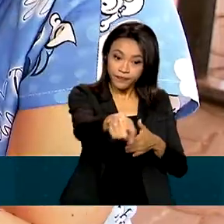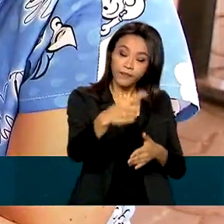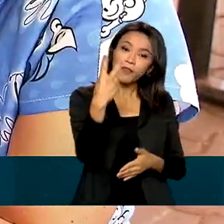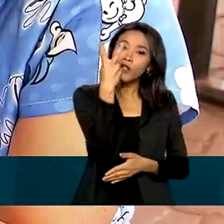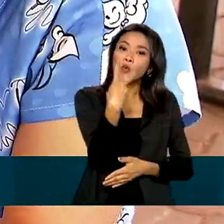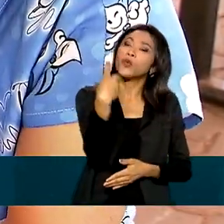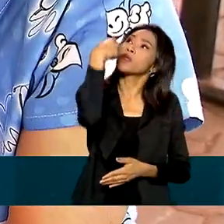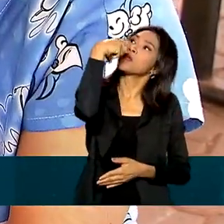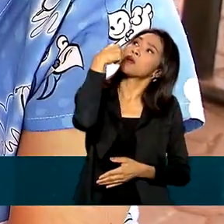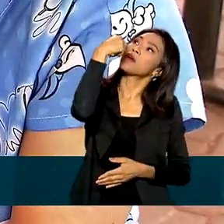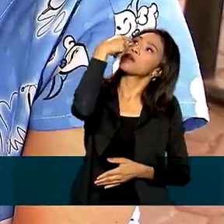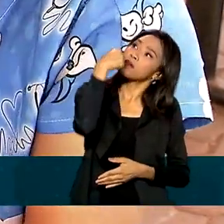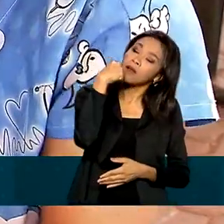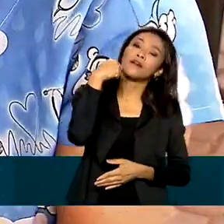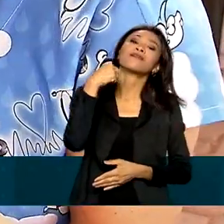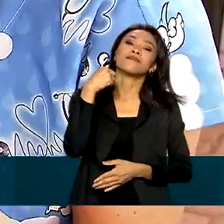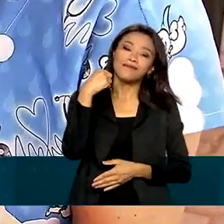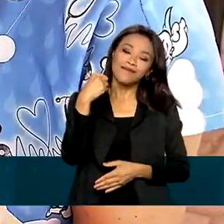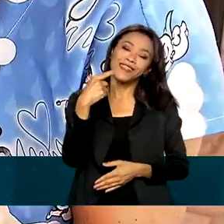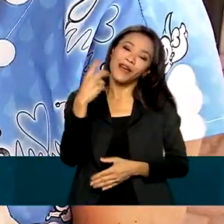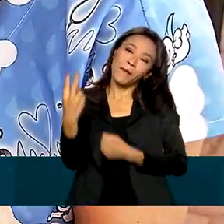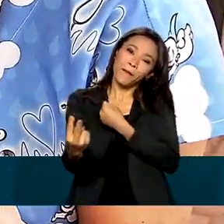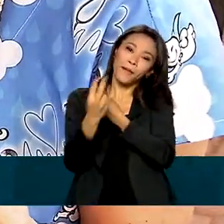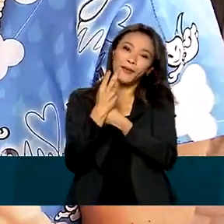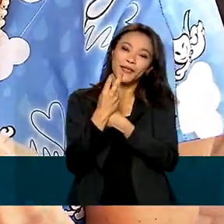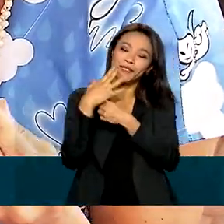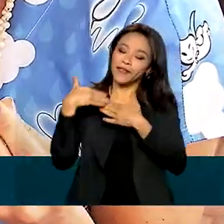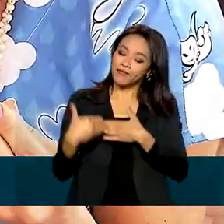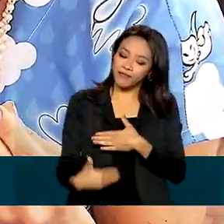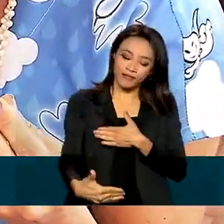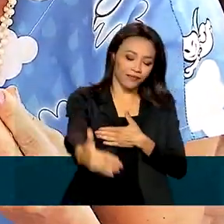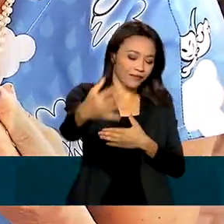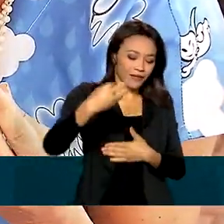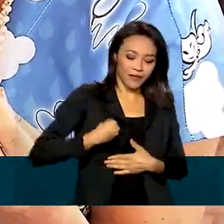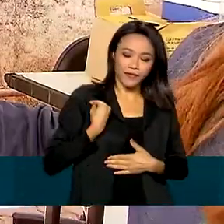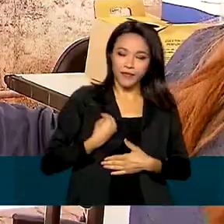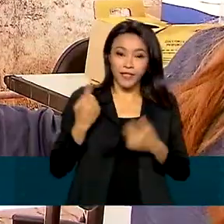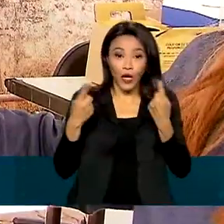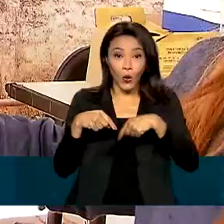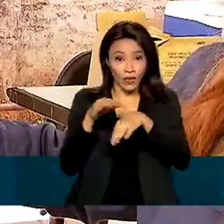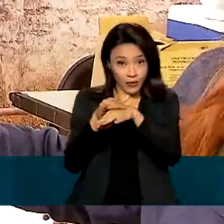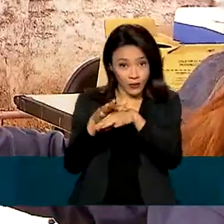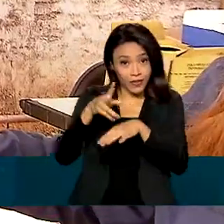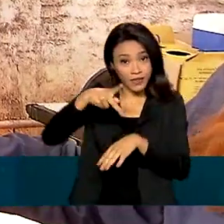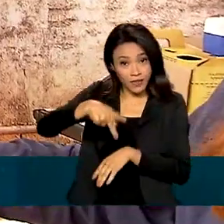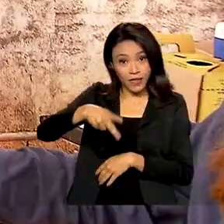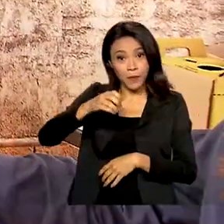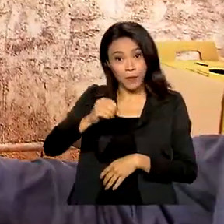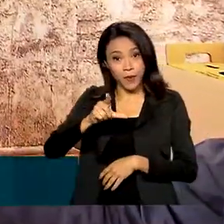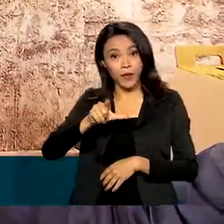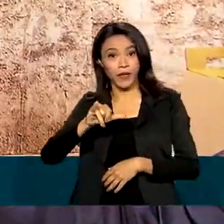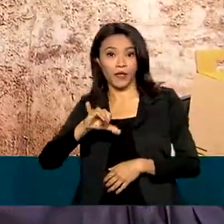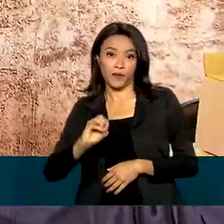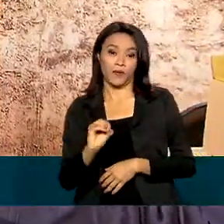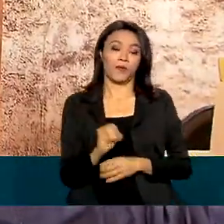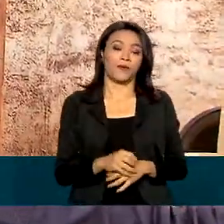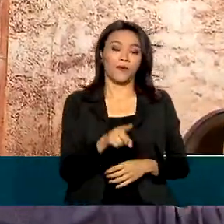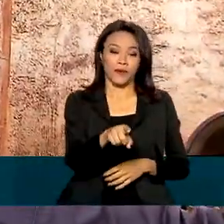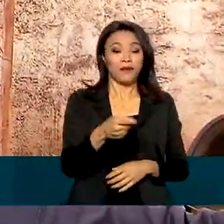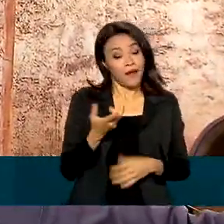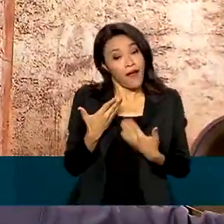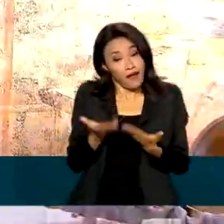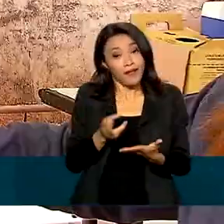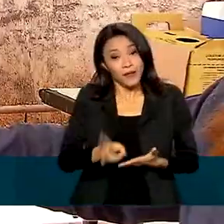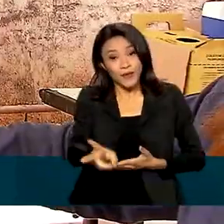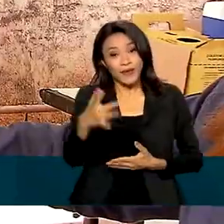gotinhas que vão proteger a menina pela vida toda, contra a polio. Estamos aí, né? Tentando manter as crianças saudáveis